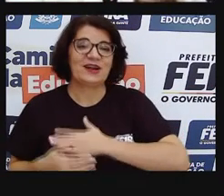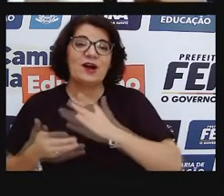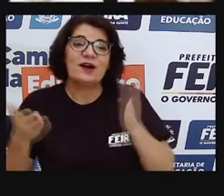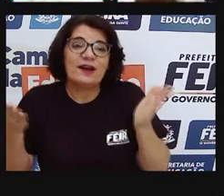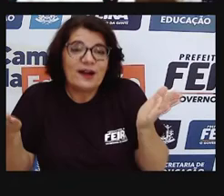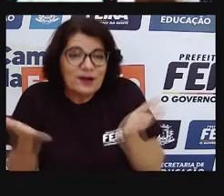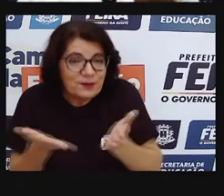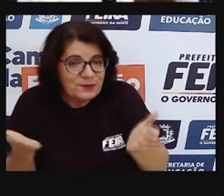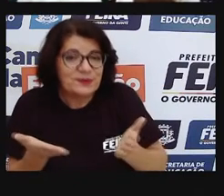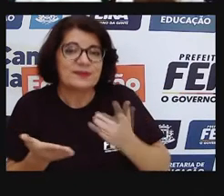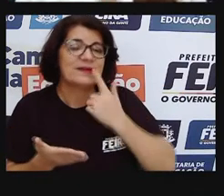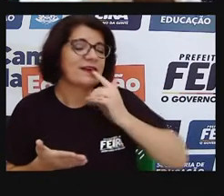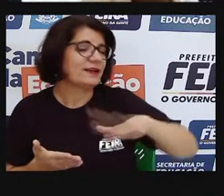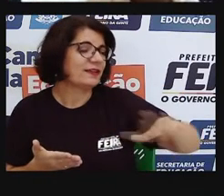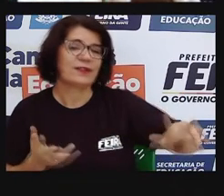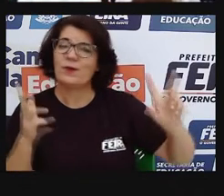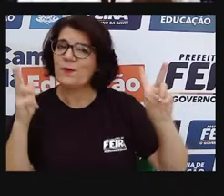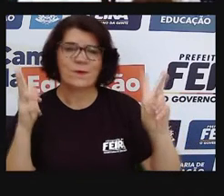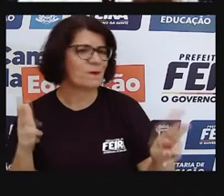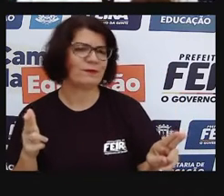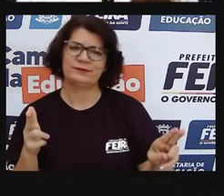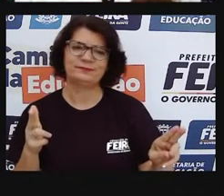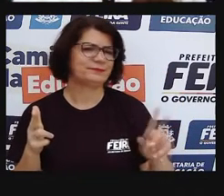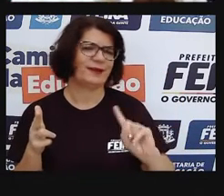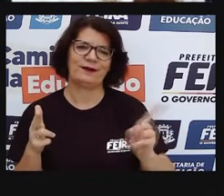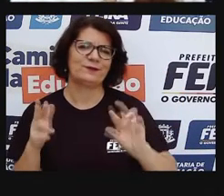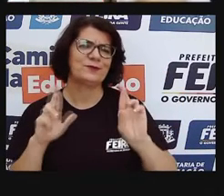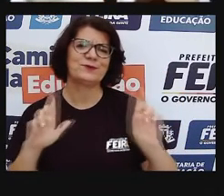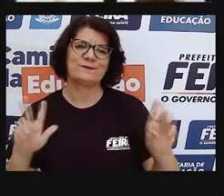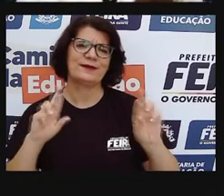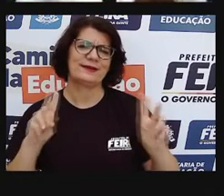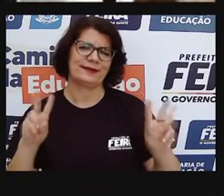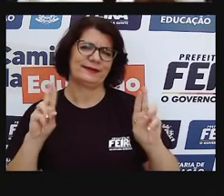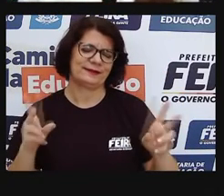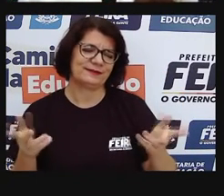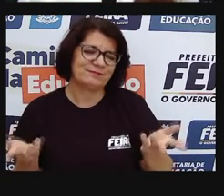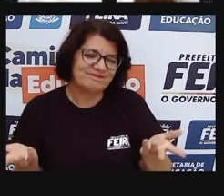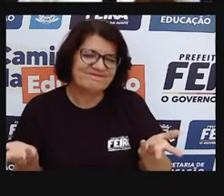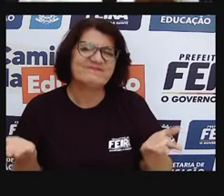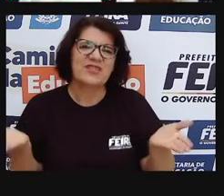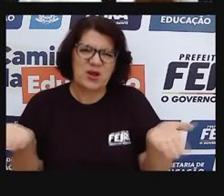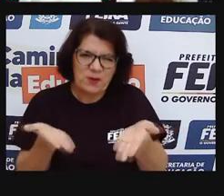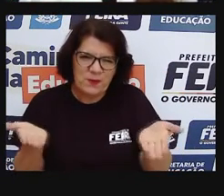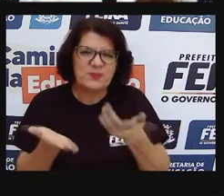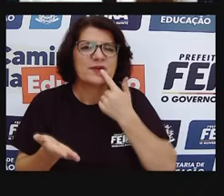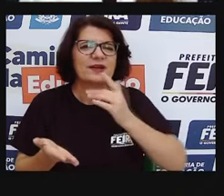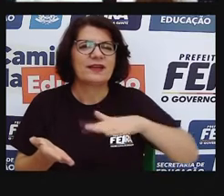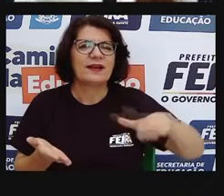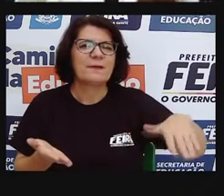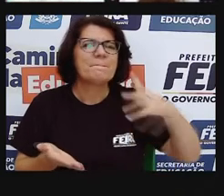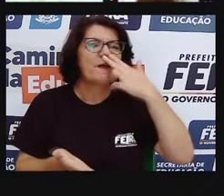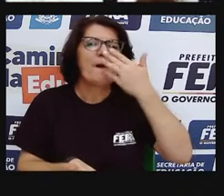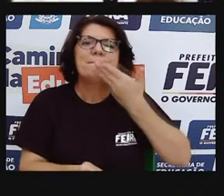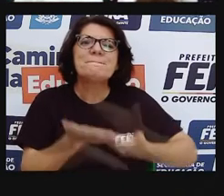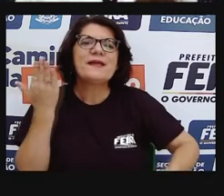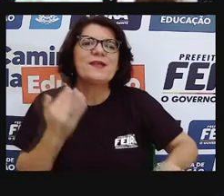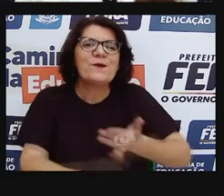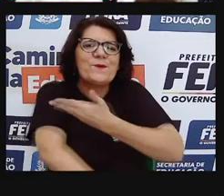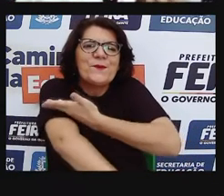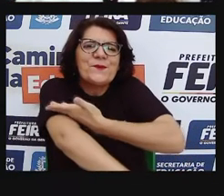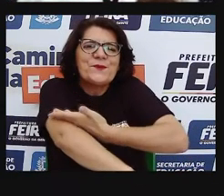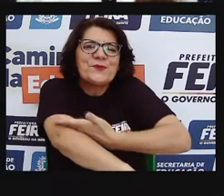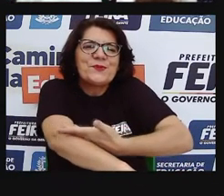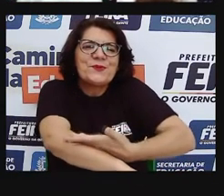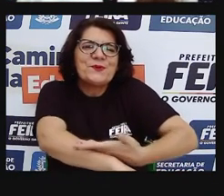brinquedos e com essas brincadeiras, falam tanto, né, sobre como as crianças de hoje estão perdendo, porque não tem essa experiência